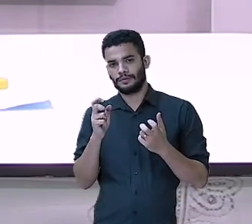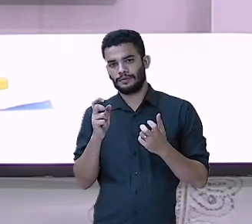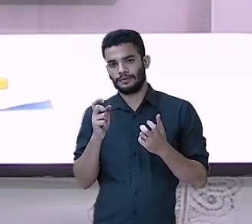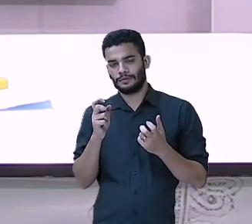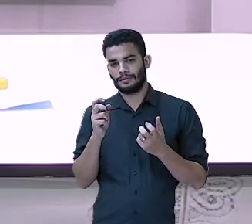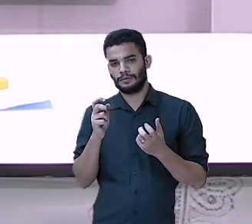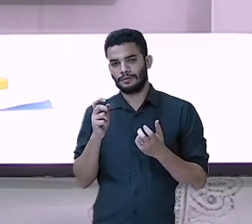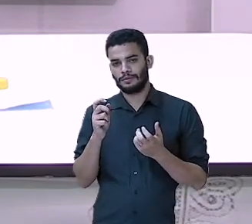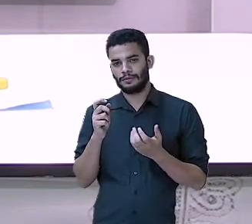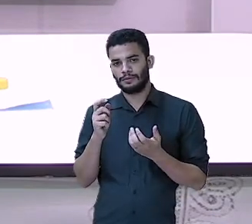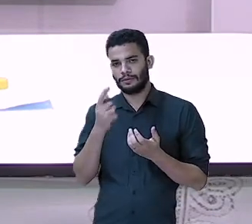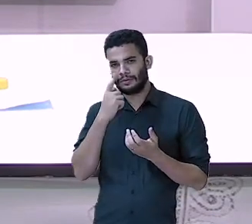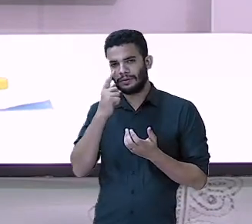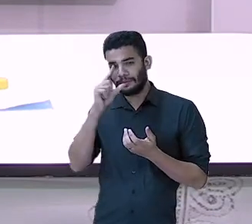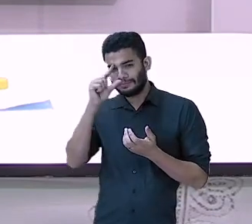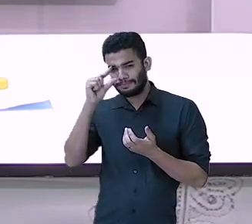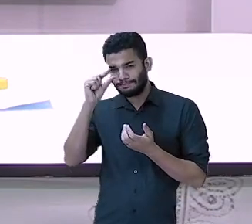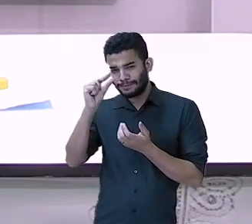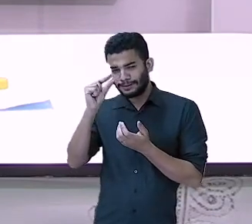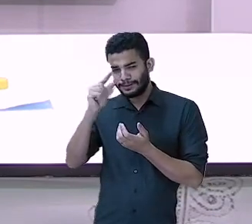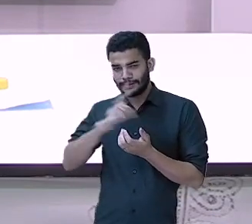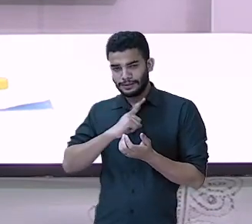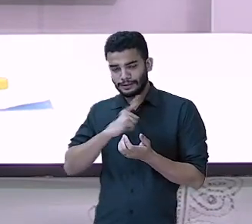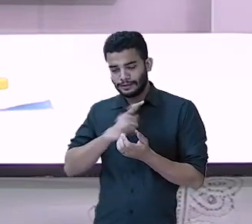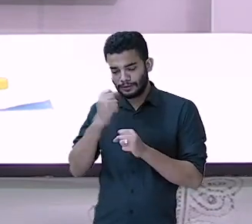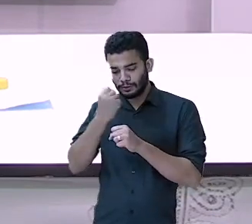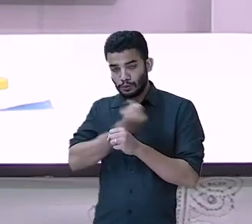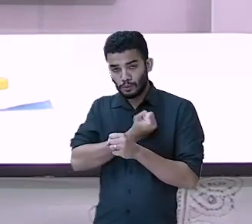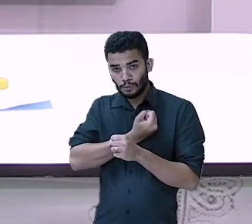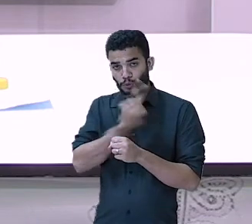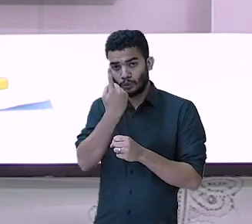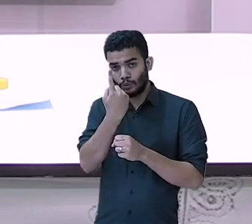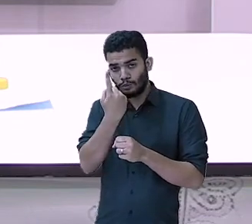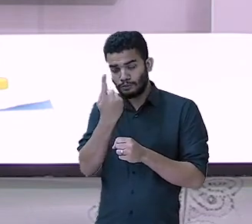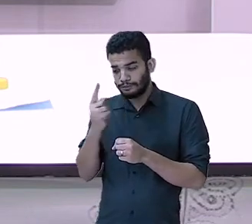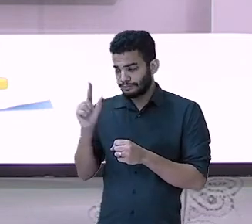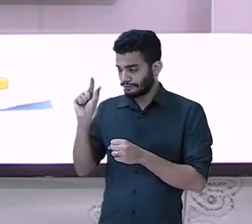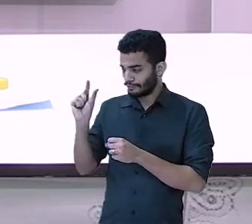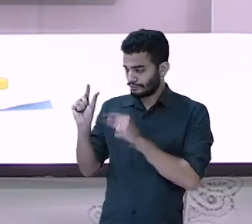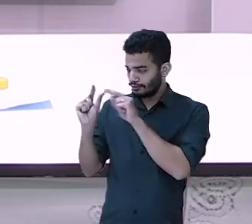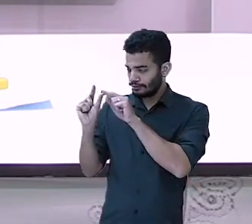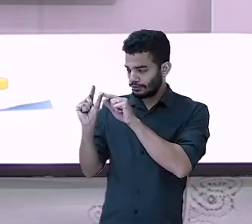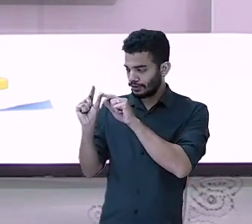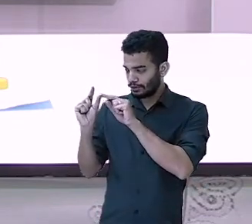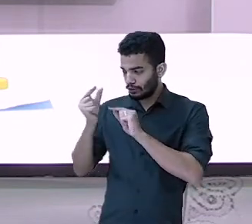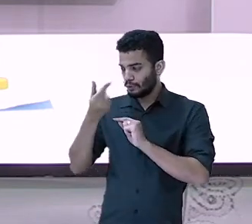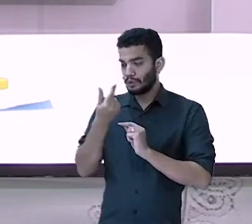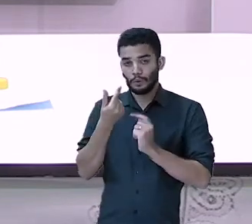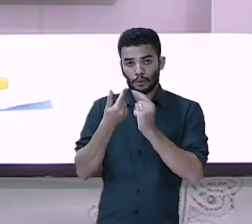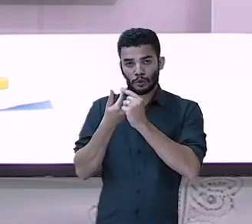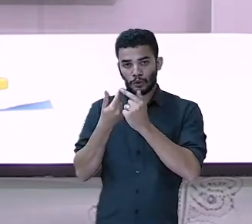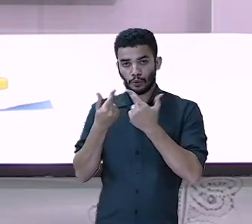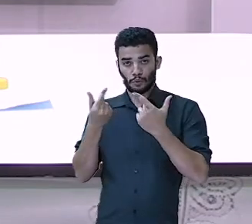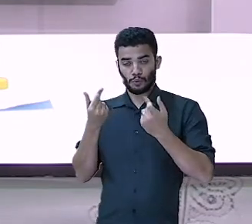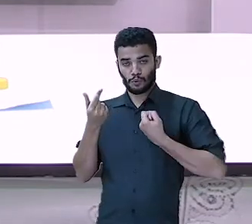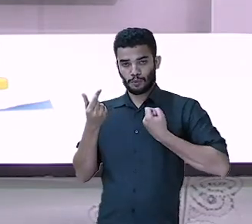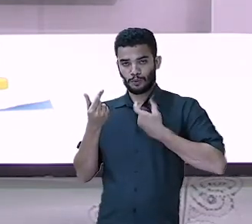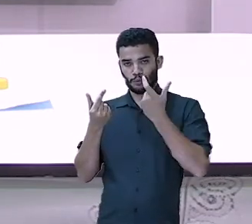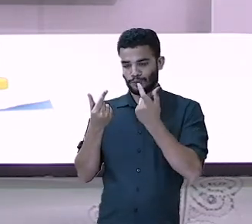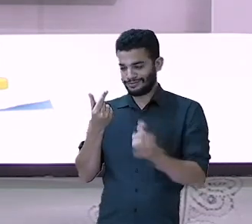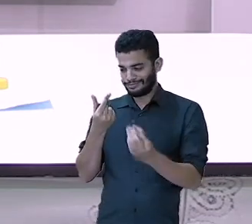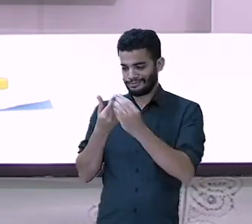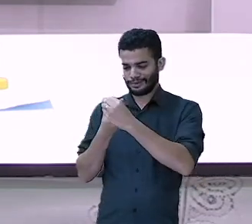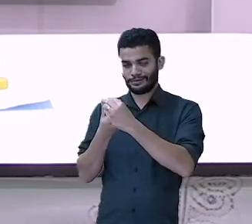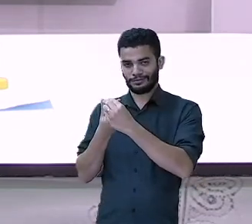Está bem pequenininho. Número 1 de um lado, número 2 do outro lado. Preguei com a fita adesiva. E agora,